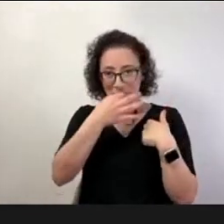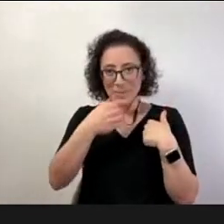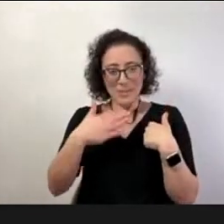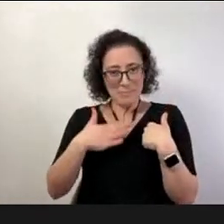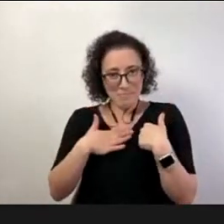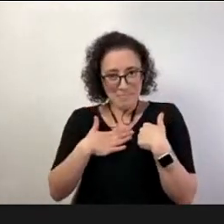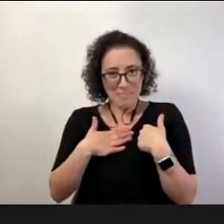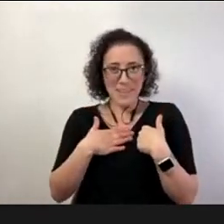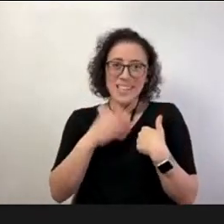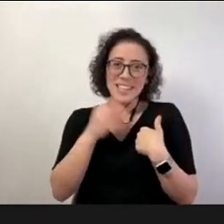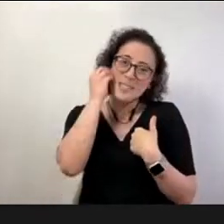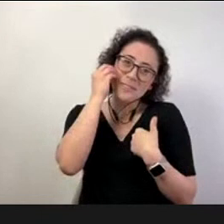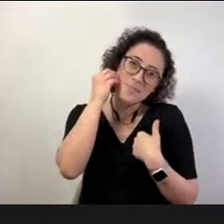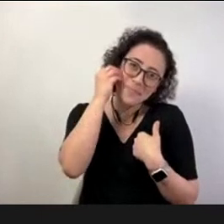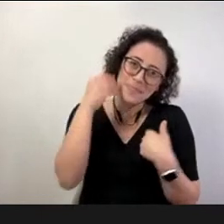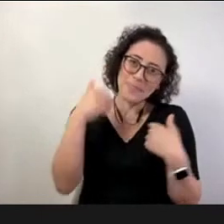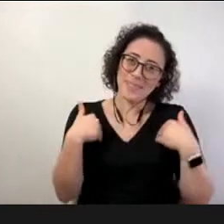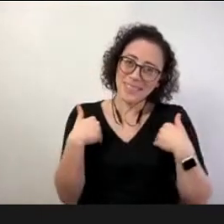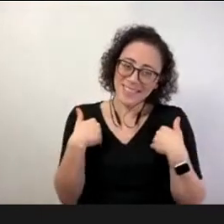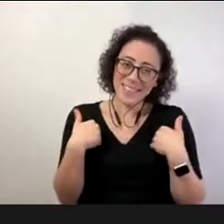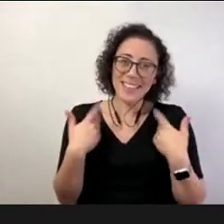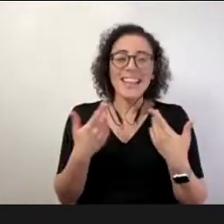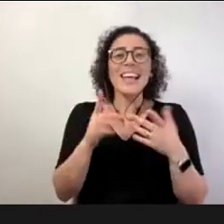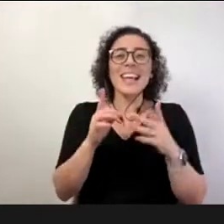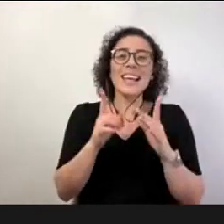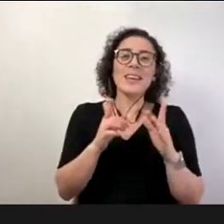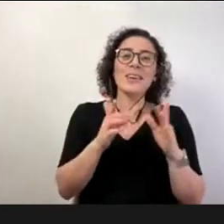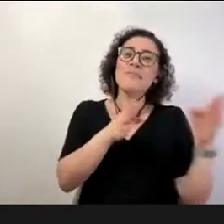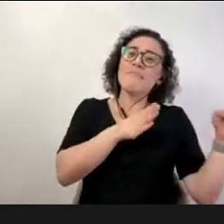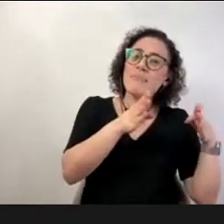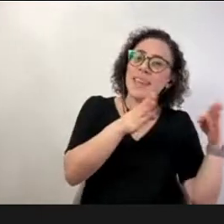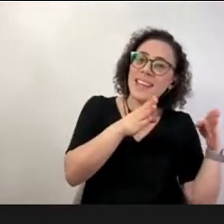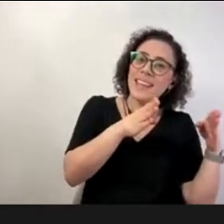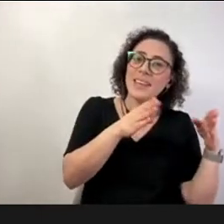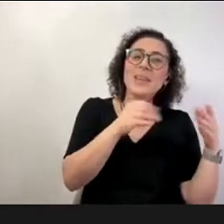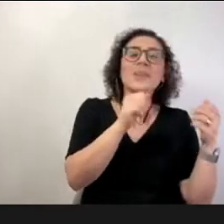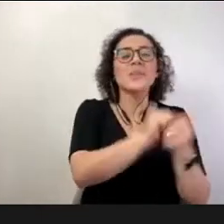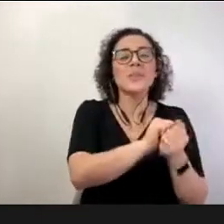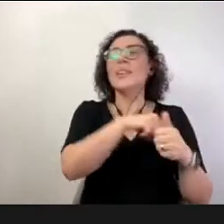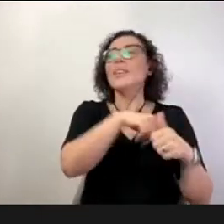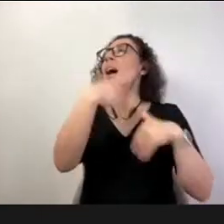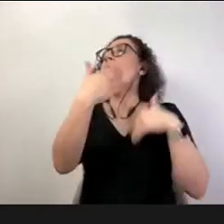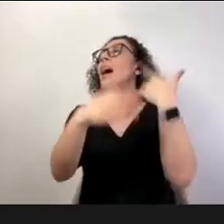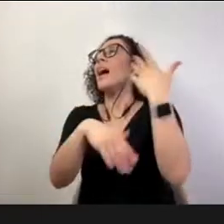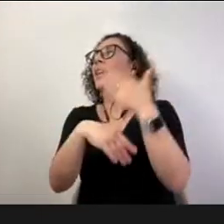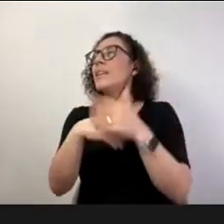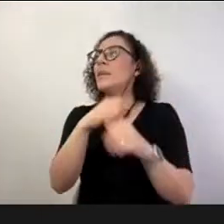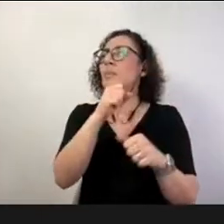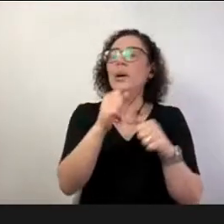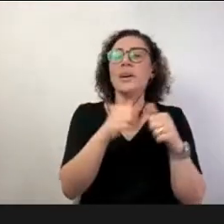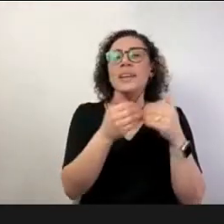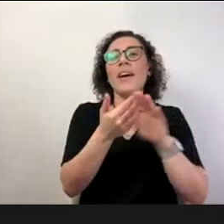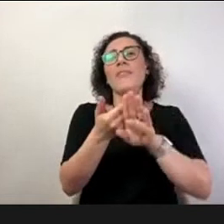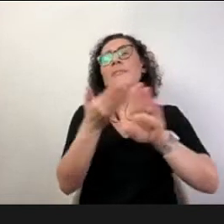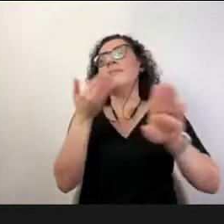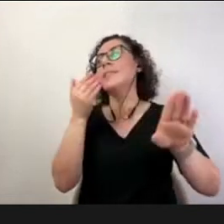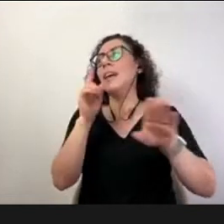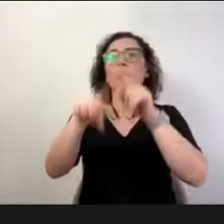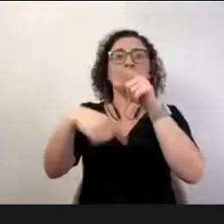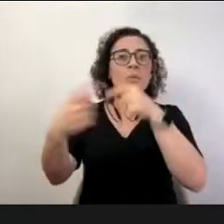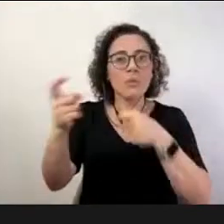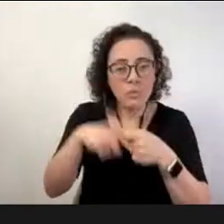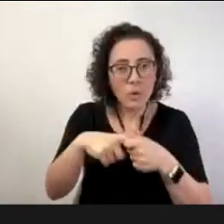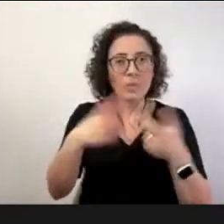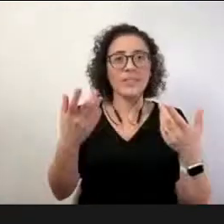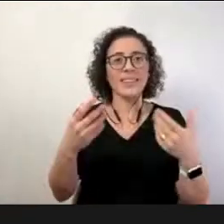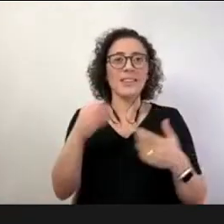acompanhei de longe e de perto e voltei no meio desse processo ainda então também acho importante colocar que aqui